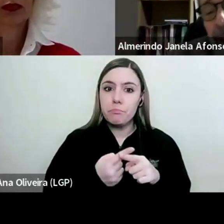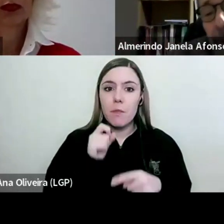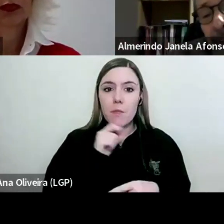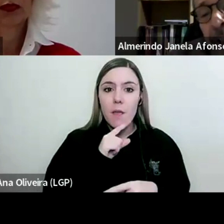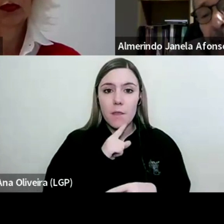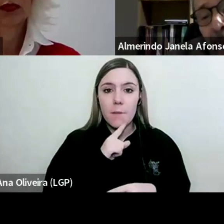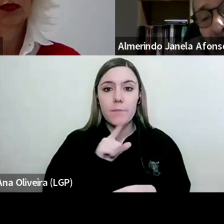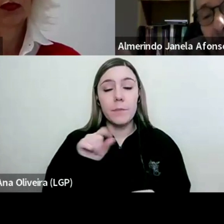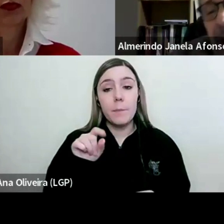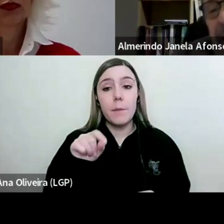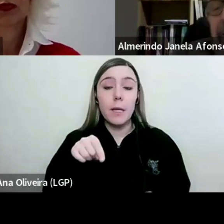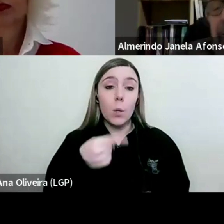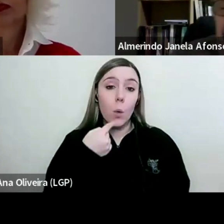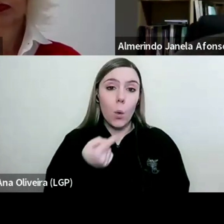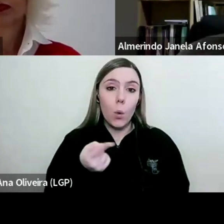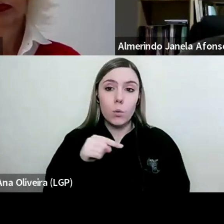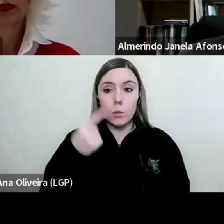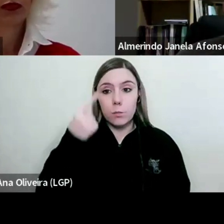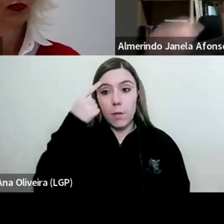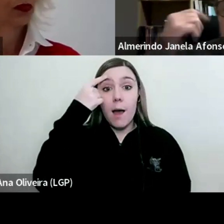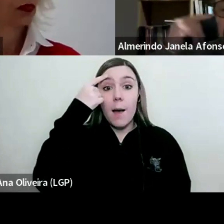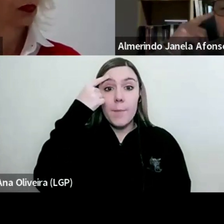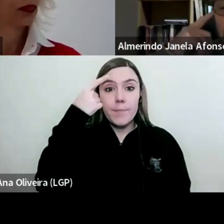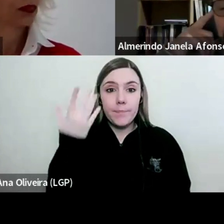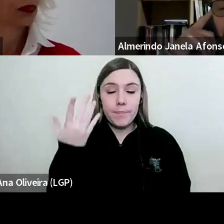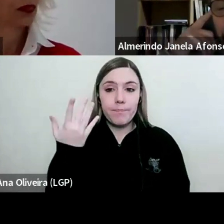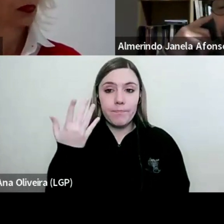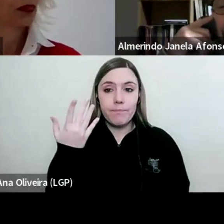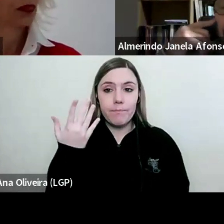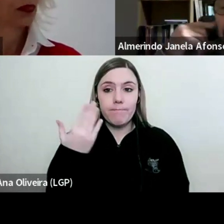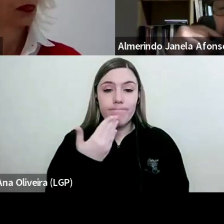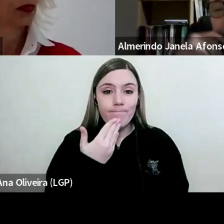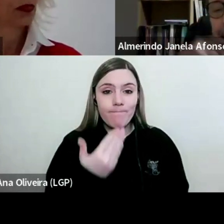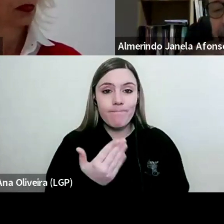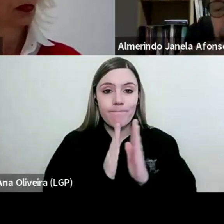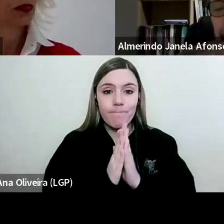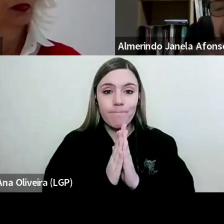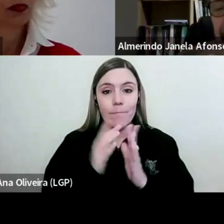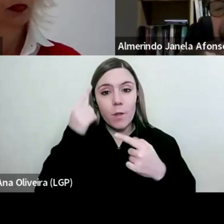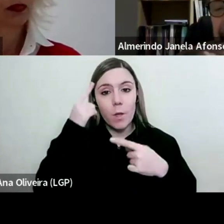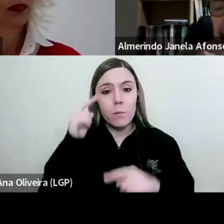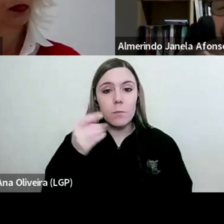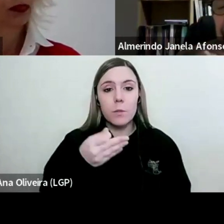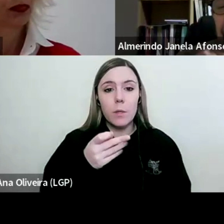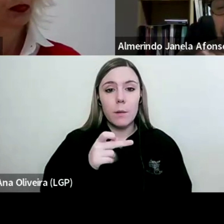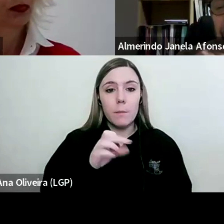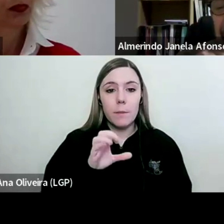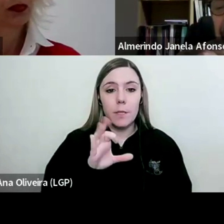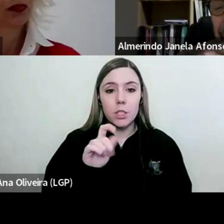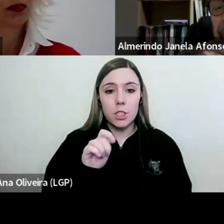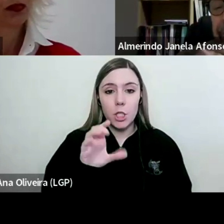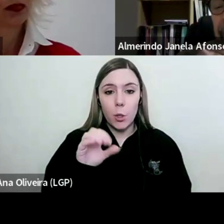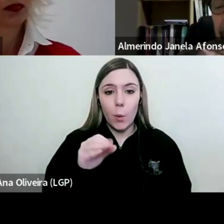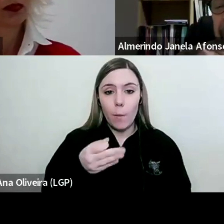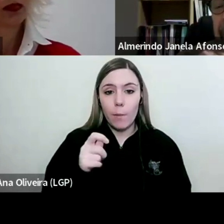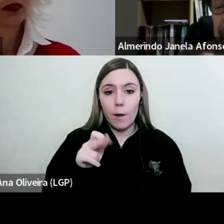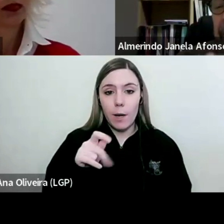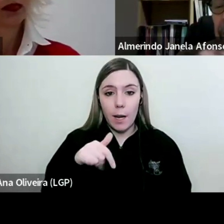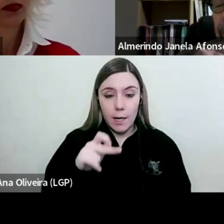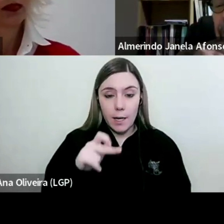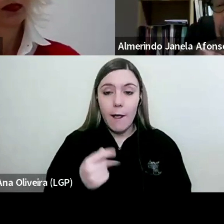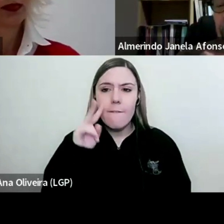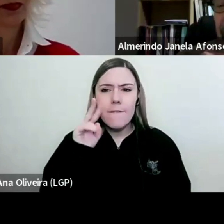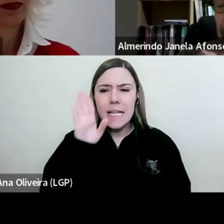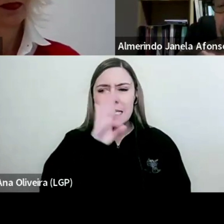E aqui, mais uma vez, me lembrei de fazer um apelo ao professor Pacheco Pereira para ver se nos arquivos da EFEMRA